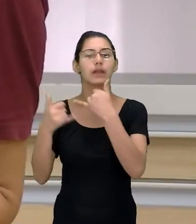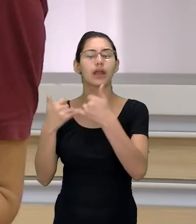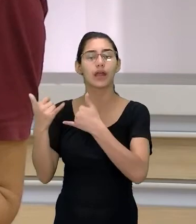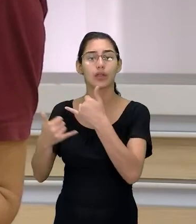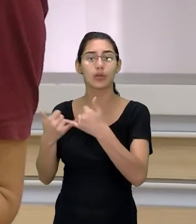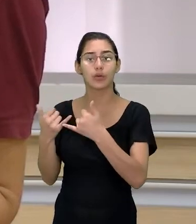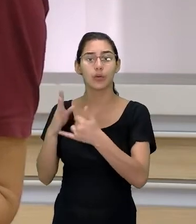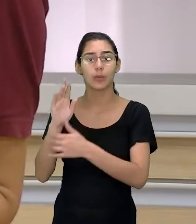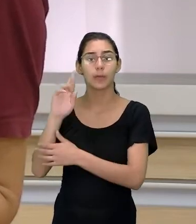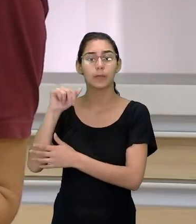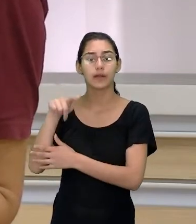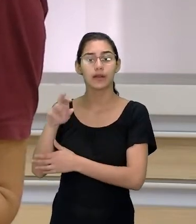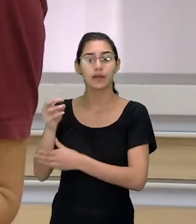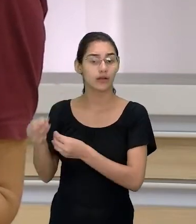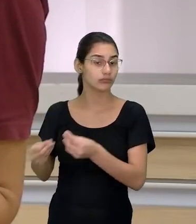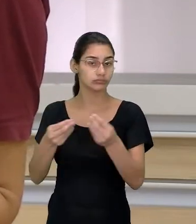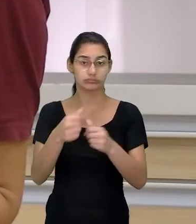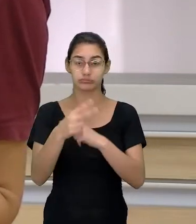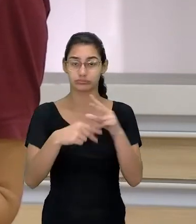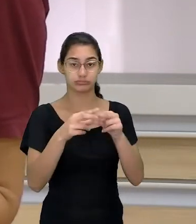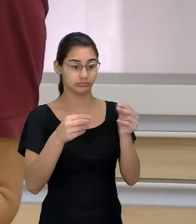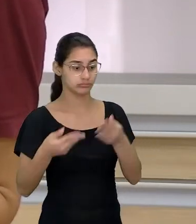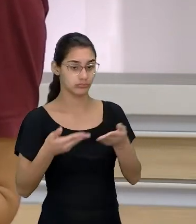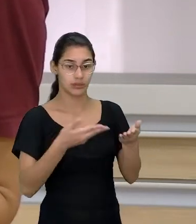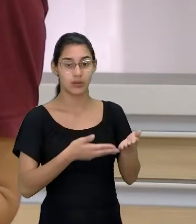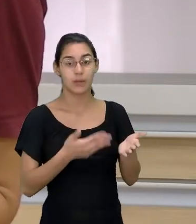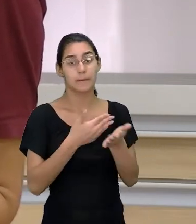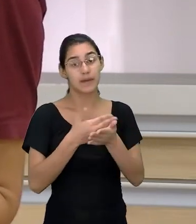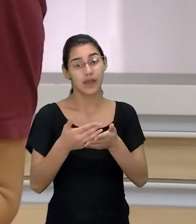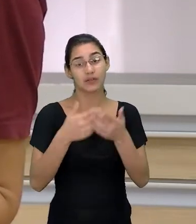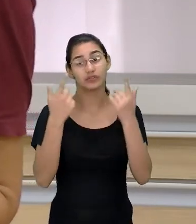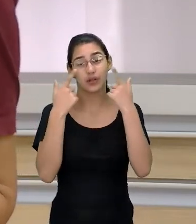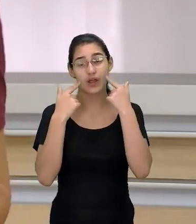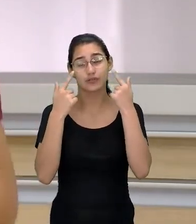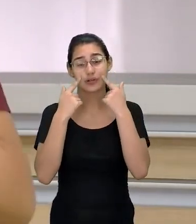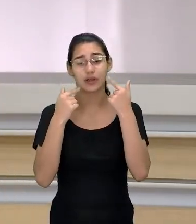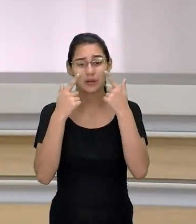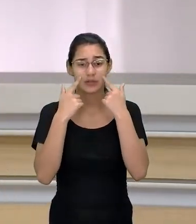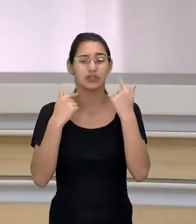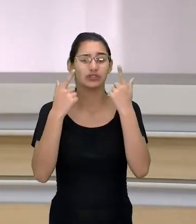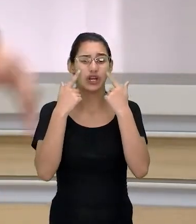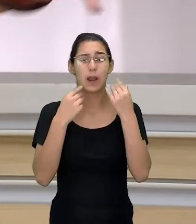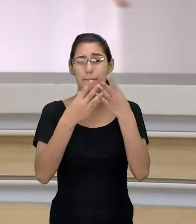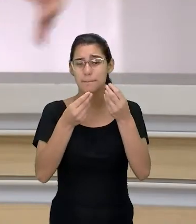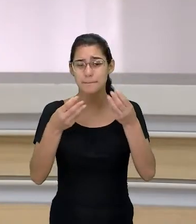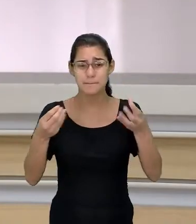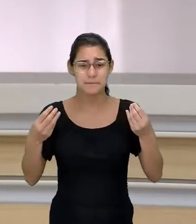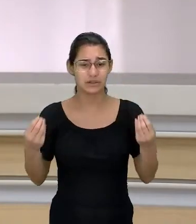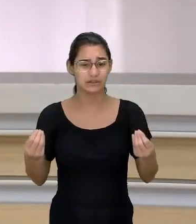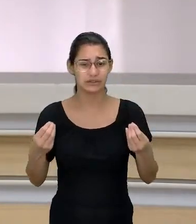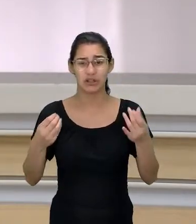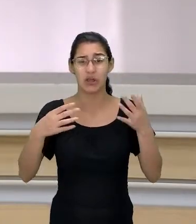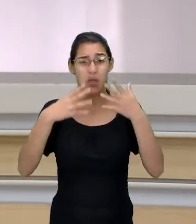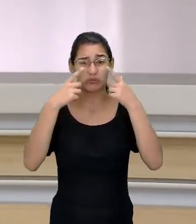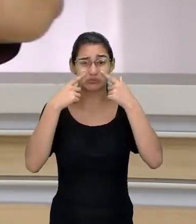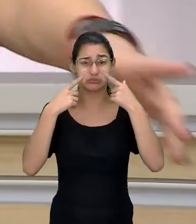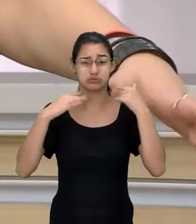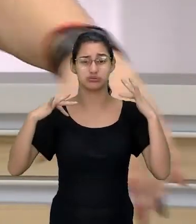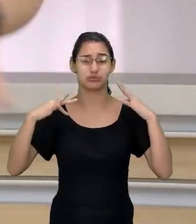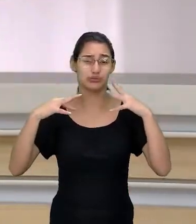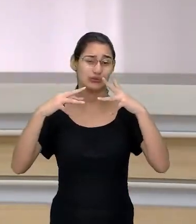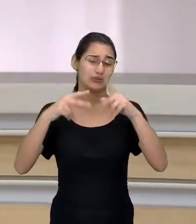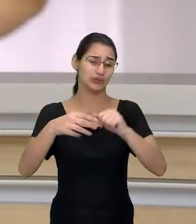e você não dá. E aí ela começa a chorar. Mas assim, chora. E sai canho. E sai